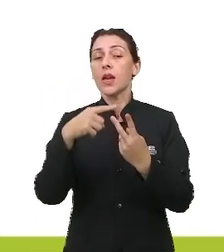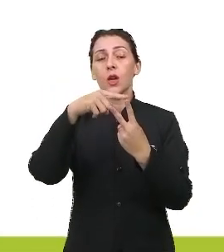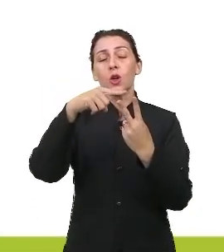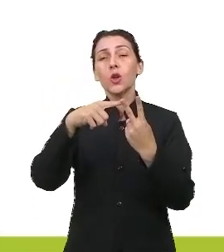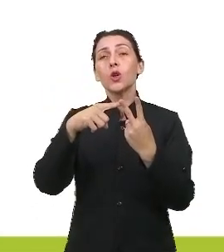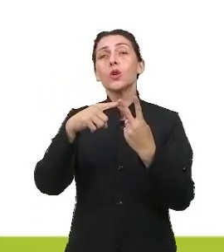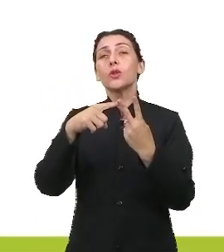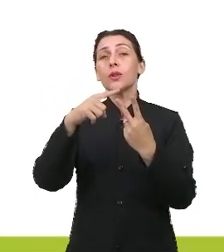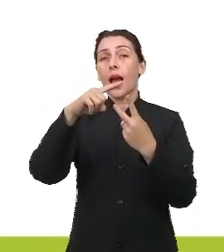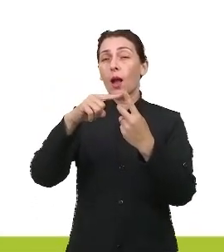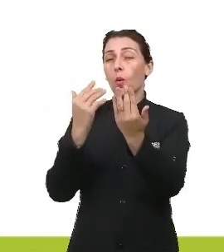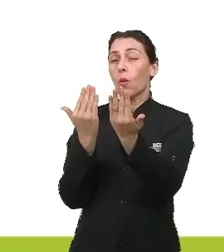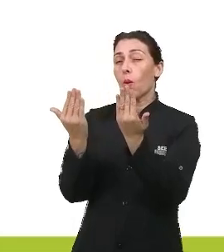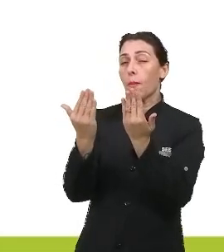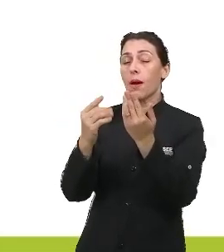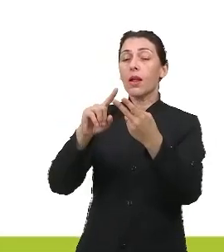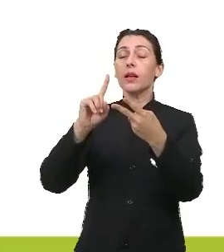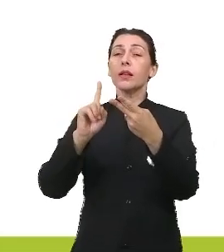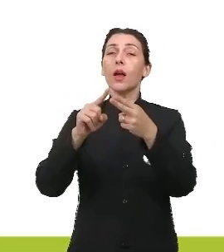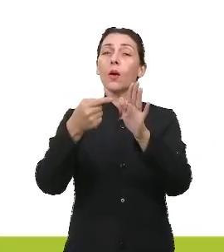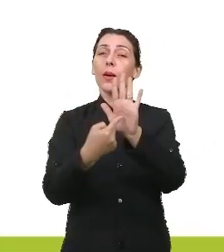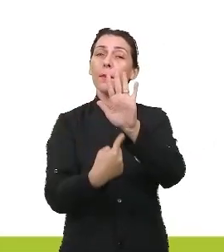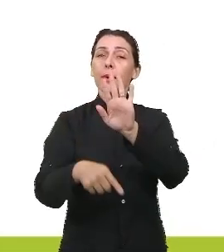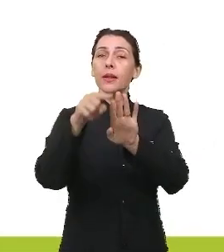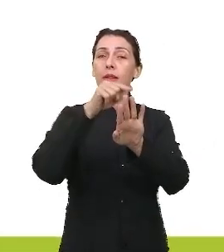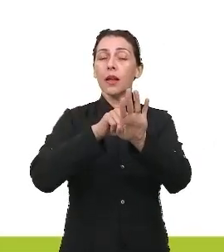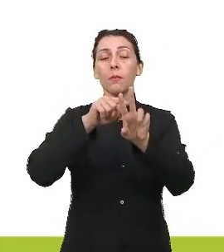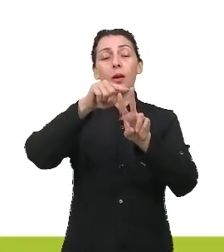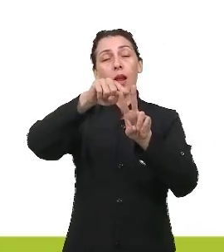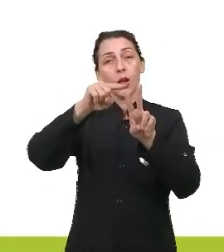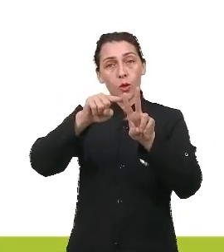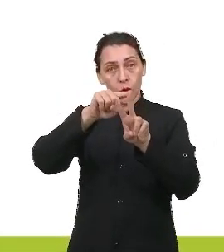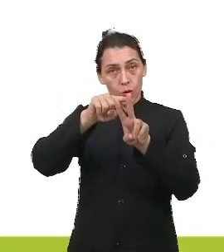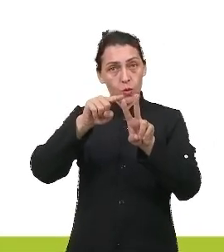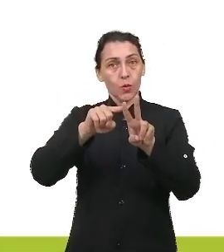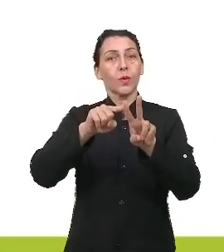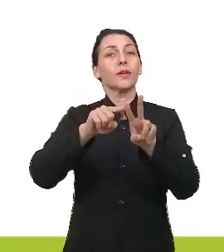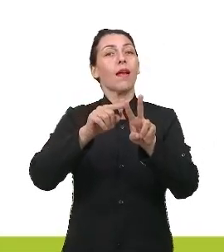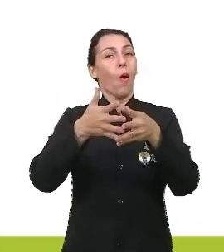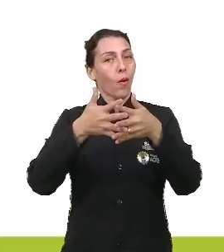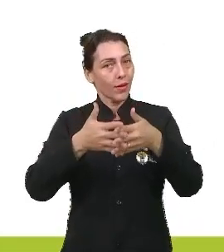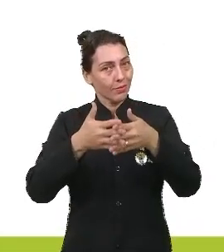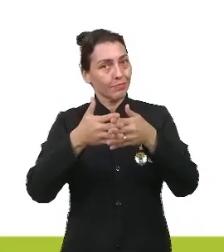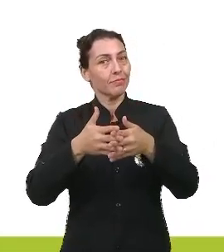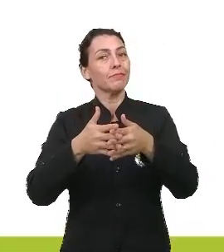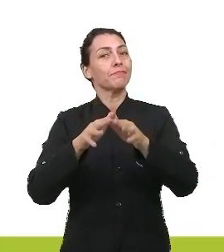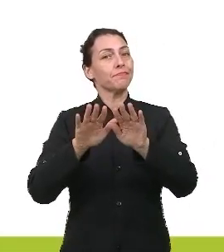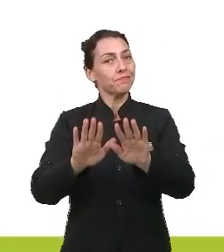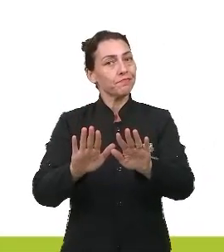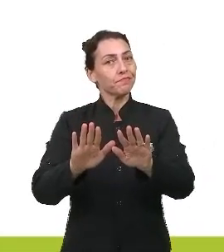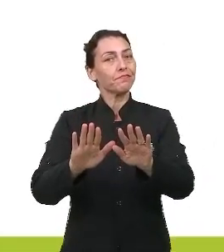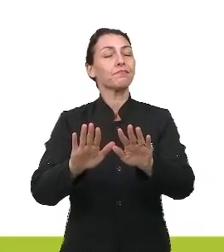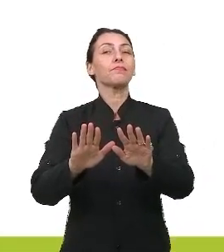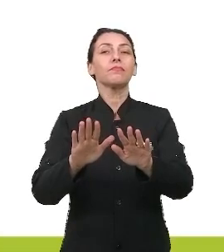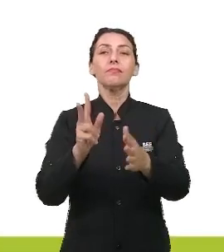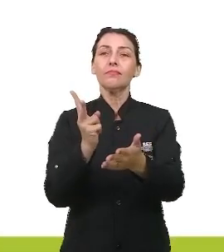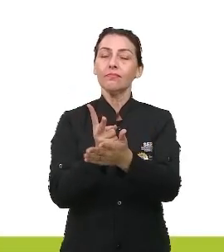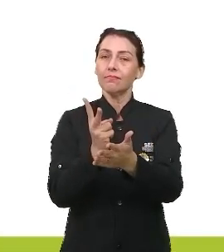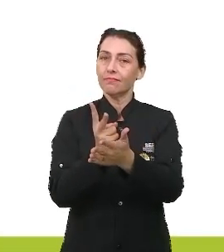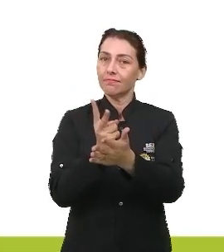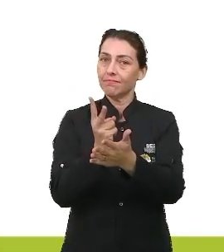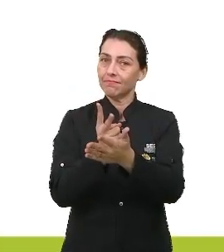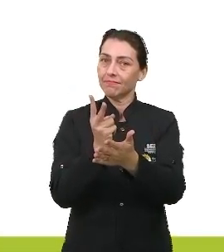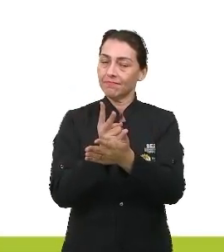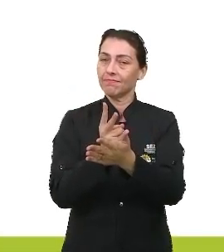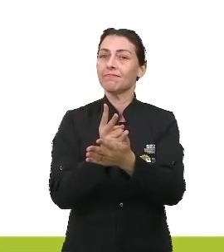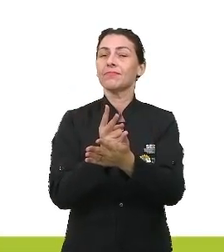juntas, essas duas figuras de linguagem? As duas, pessoal, elas vão fazer o quê? As duas figuras trabalham com a